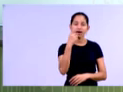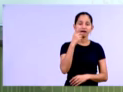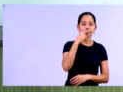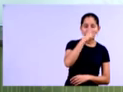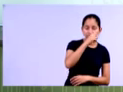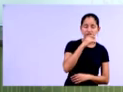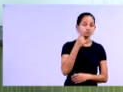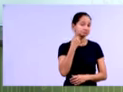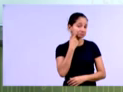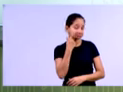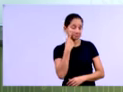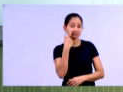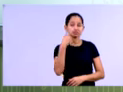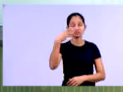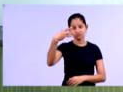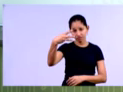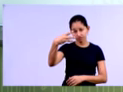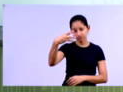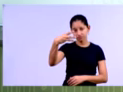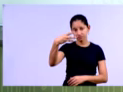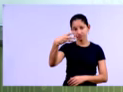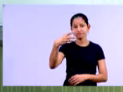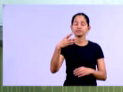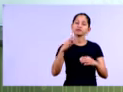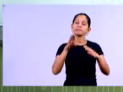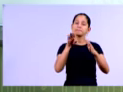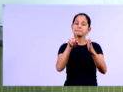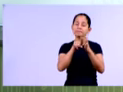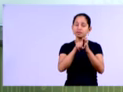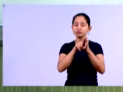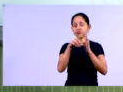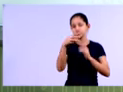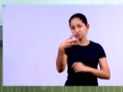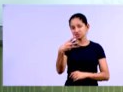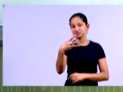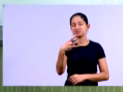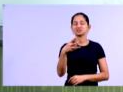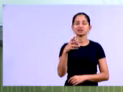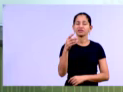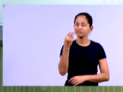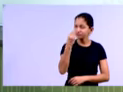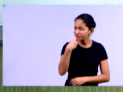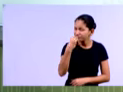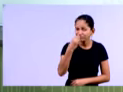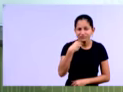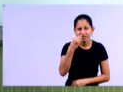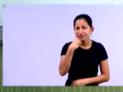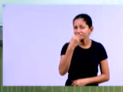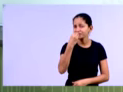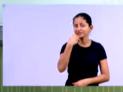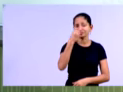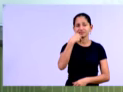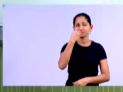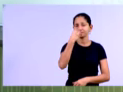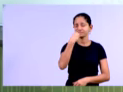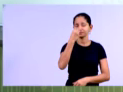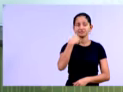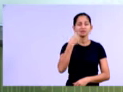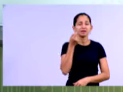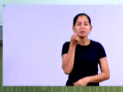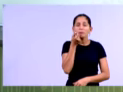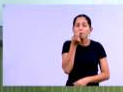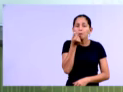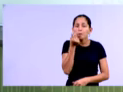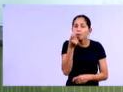situações, né? Se o número der inferior a menos 3, a empresa está insolvente, né? Ela está, naquele momento, tendendo a falir.